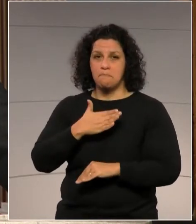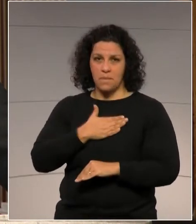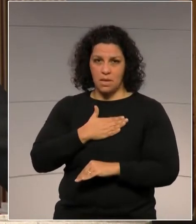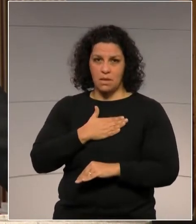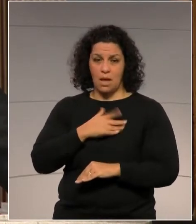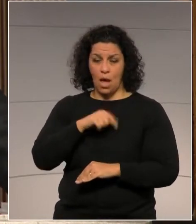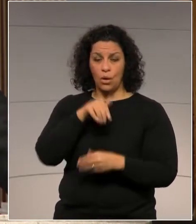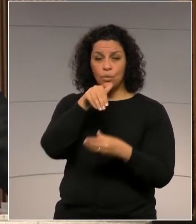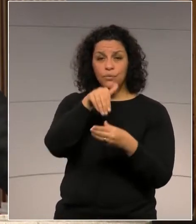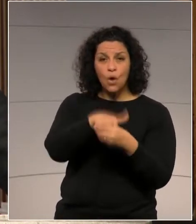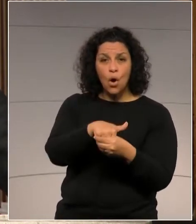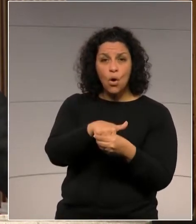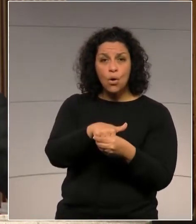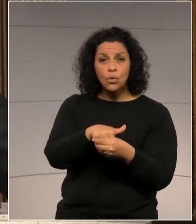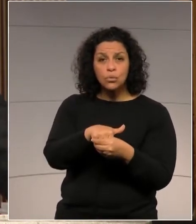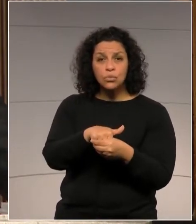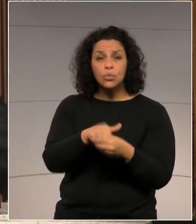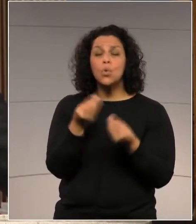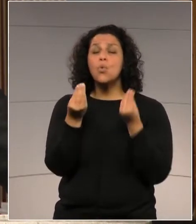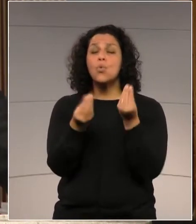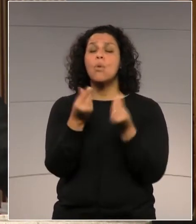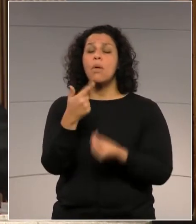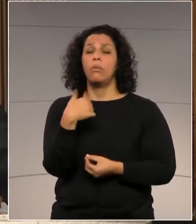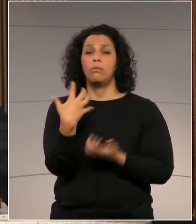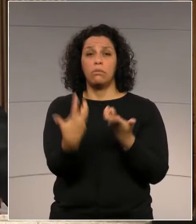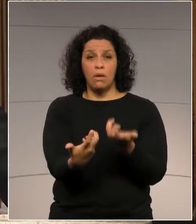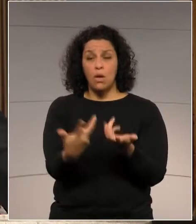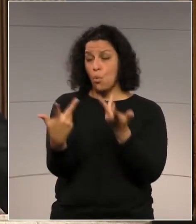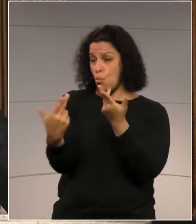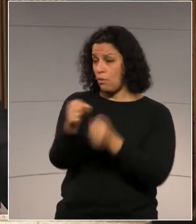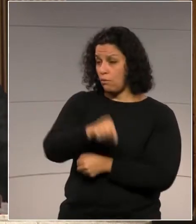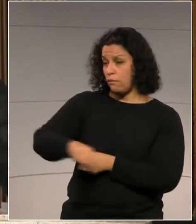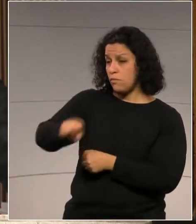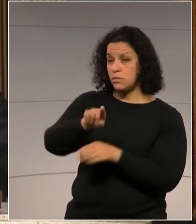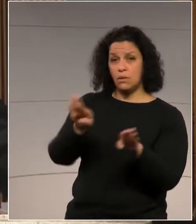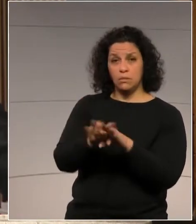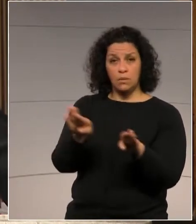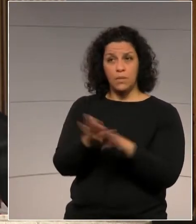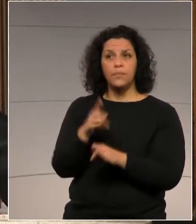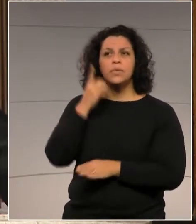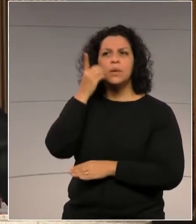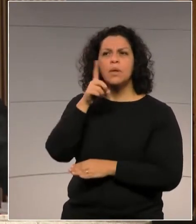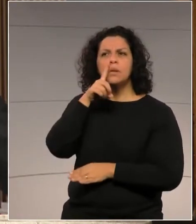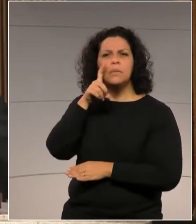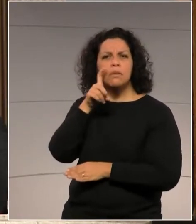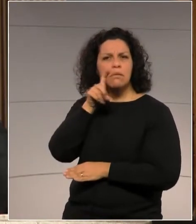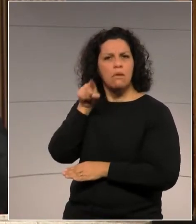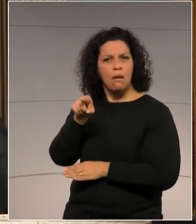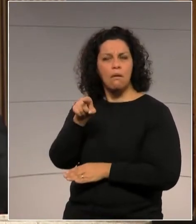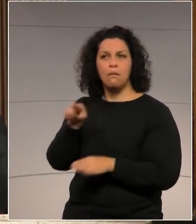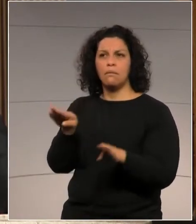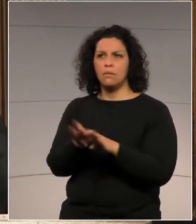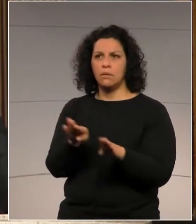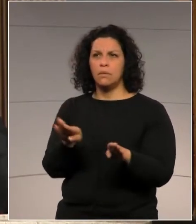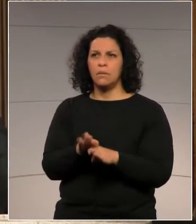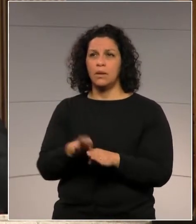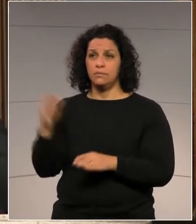Voto conforme quero, assim como os senhores. Deputado Michele Caputo, que vem